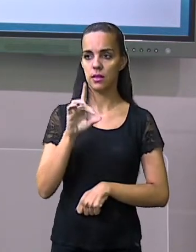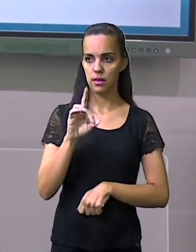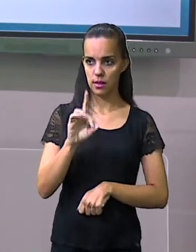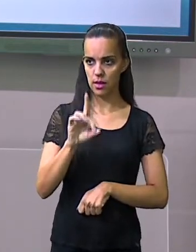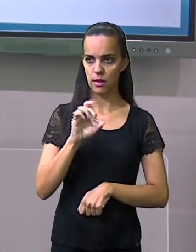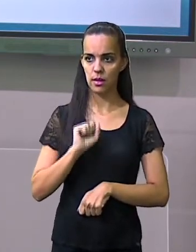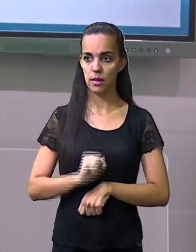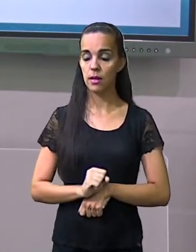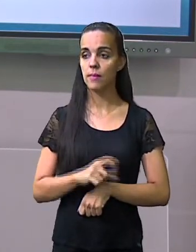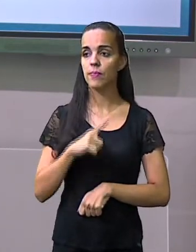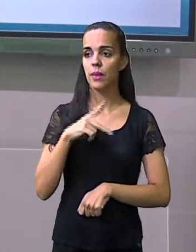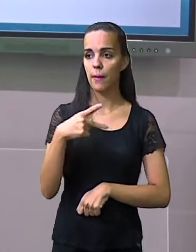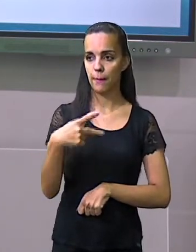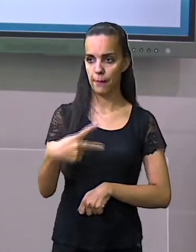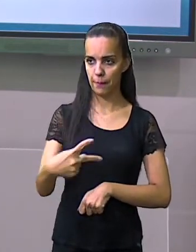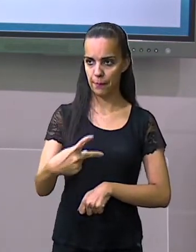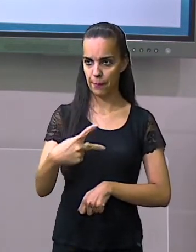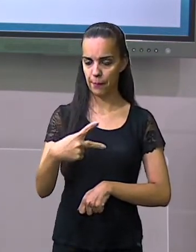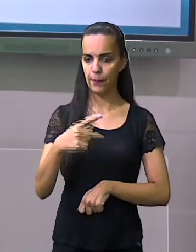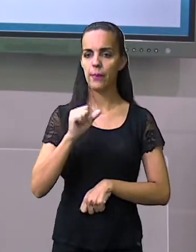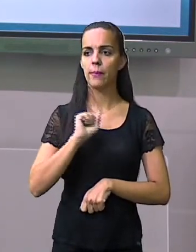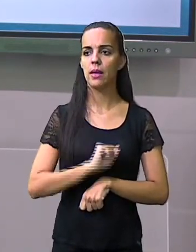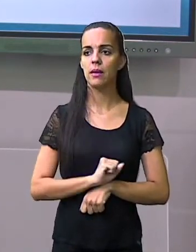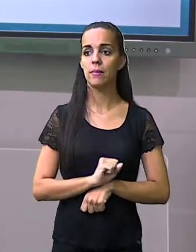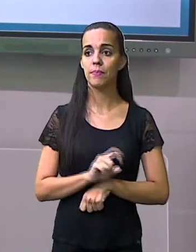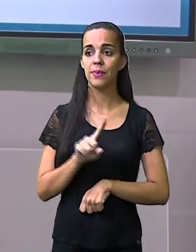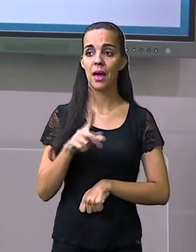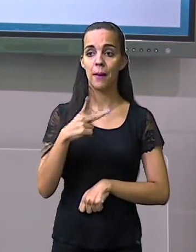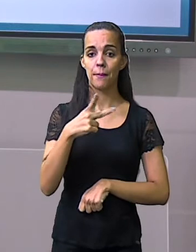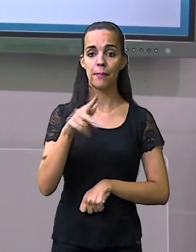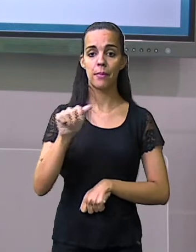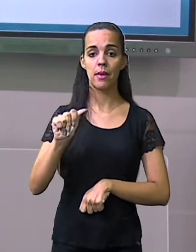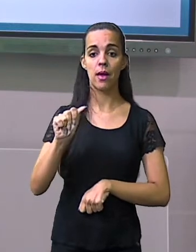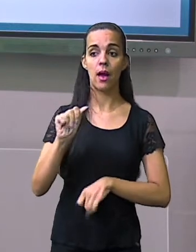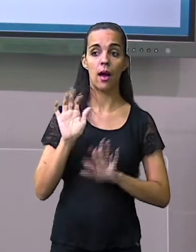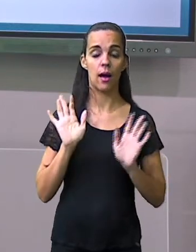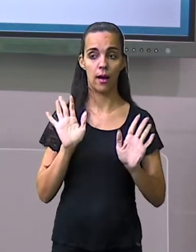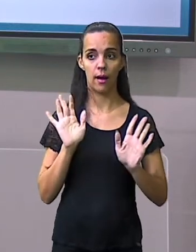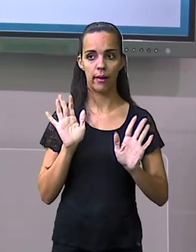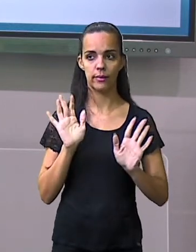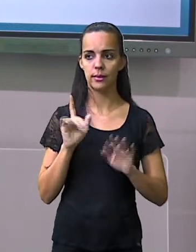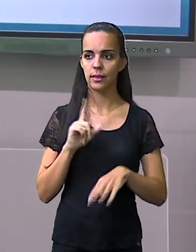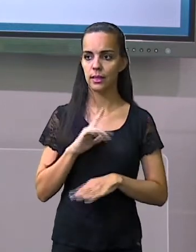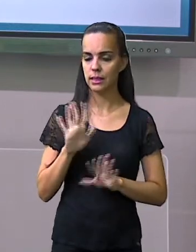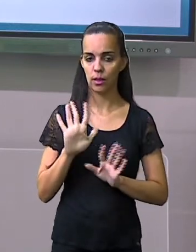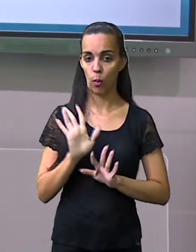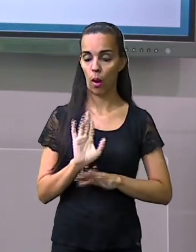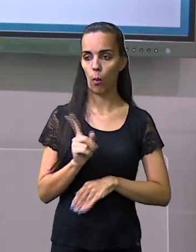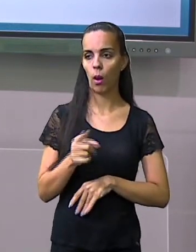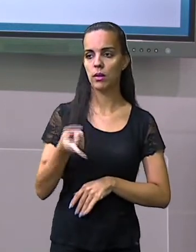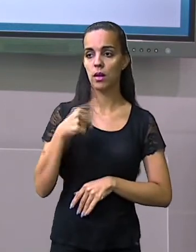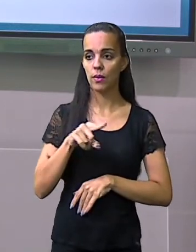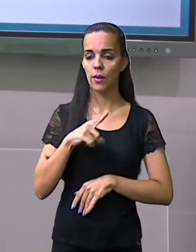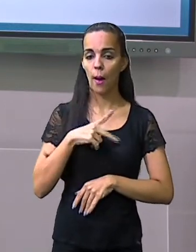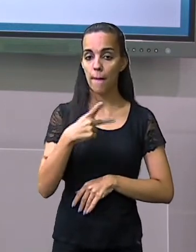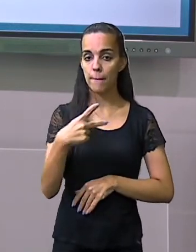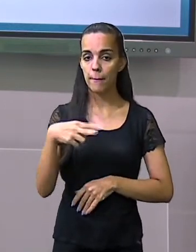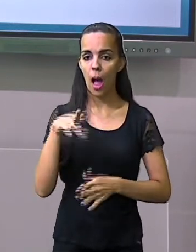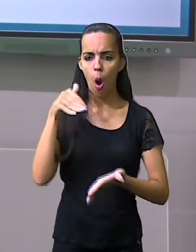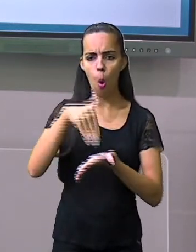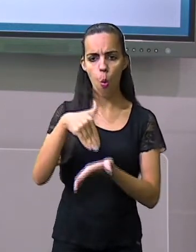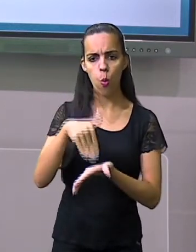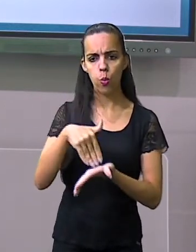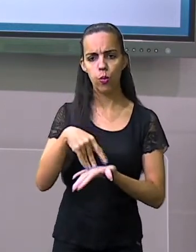a segunda é com D, a terceira aqui é com P, mas é P-A. Não tem R aqui, não. Então, nós temos aqui a última,